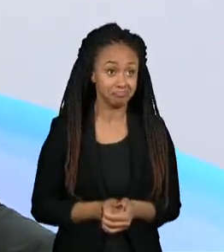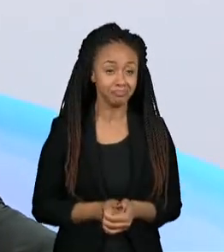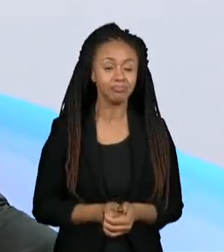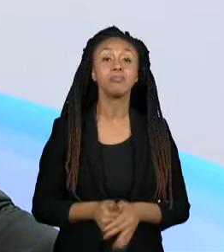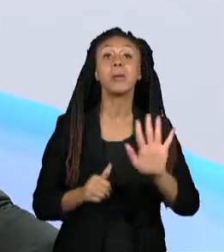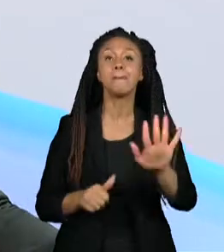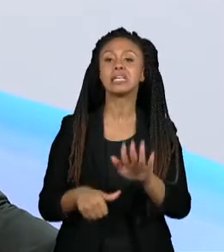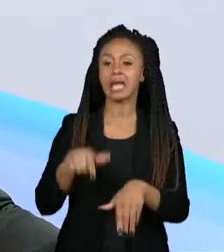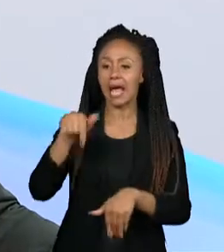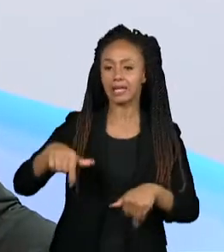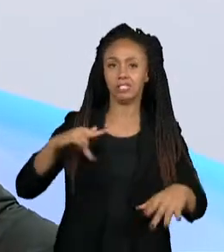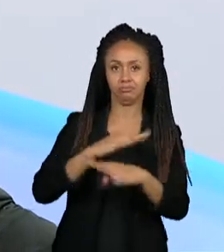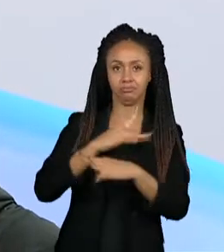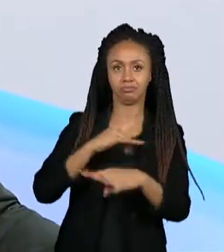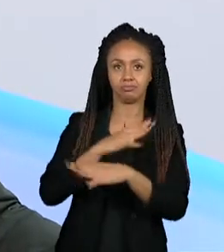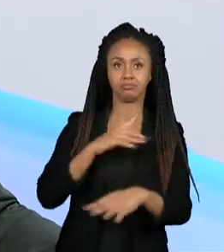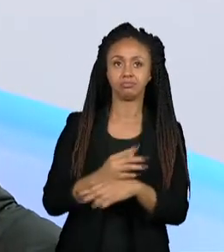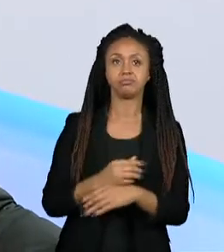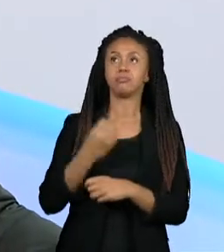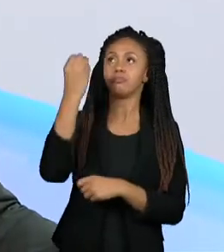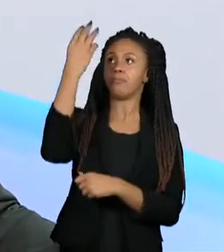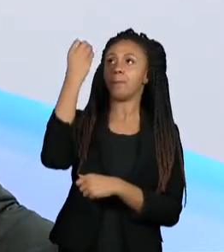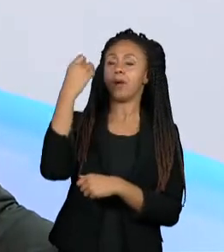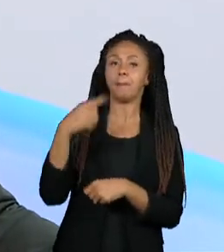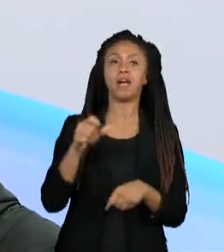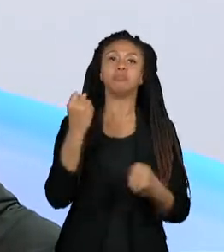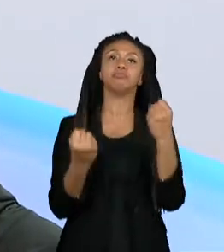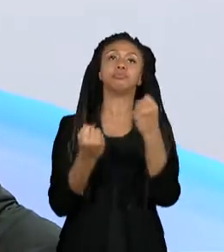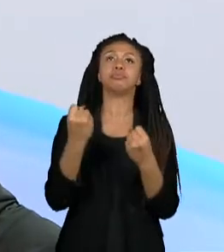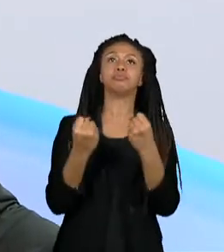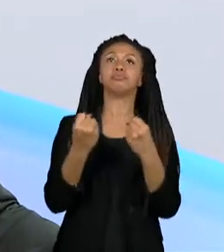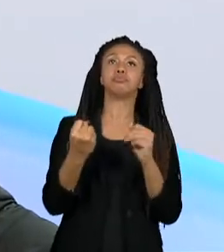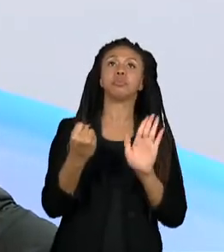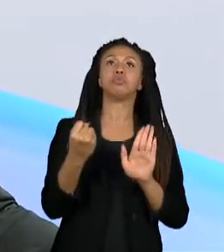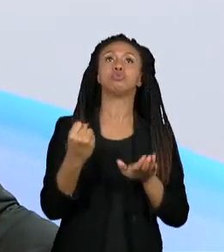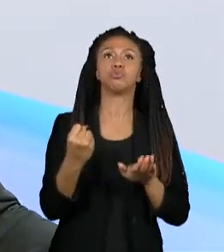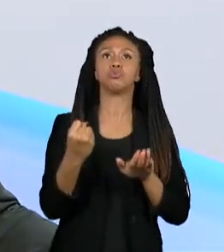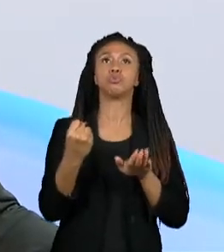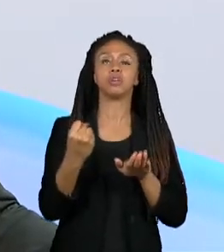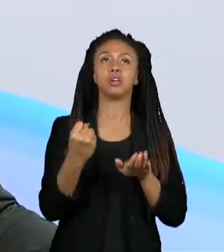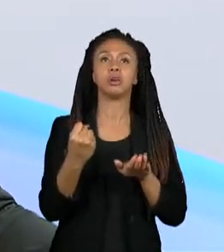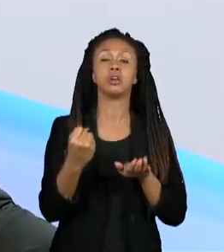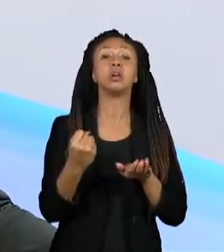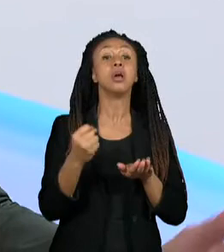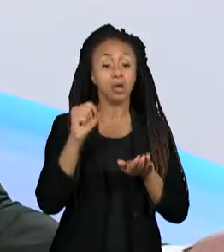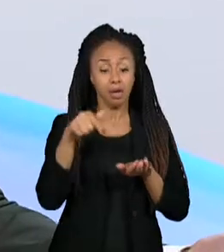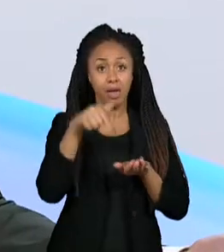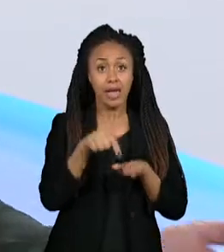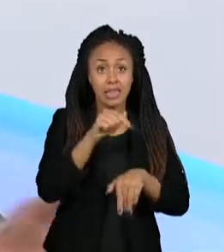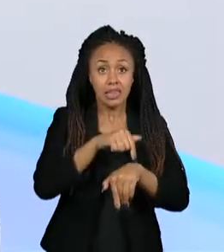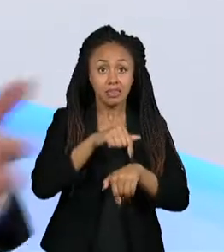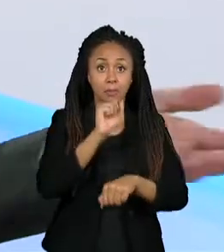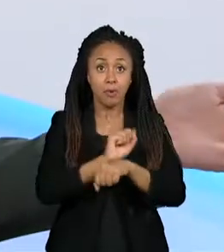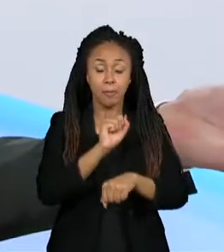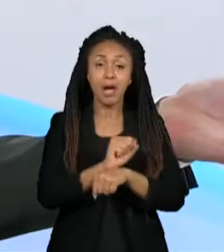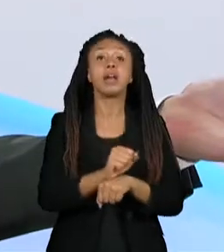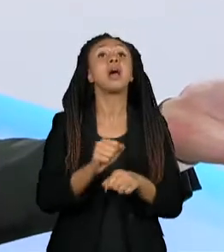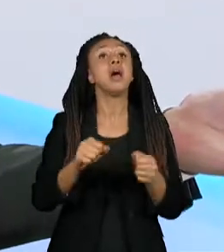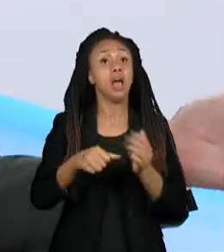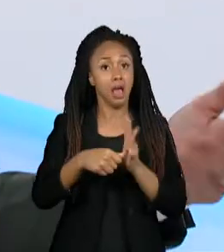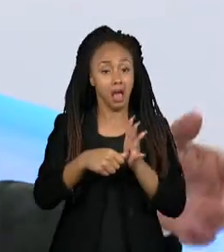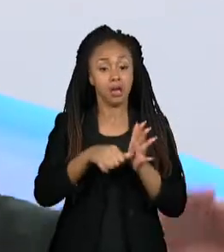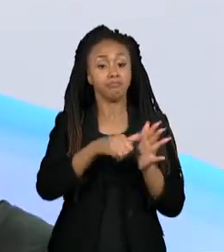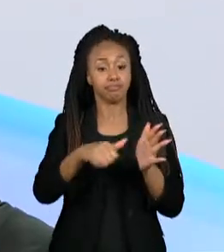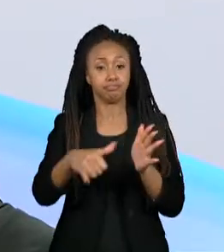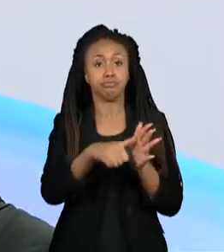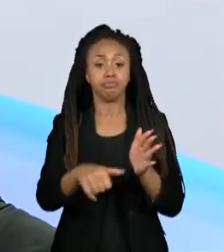freia entre um sinal e o outro, entre um semáforo e outro, ele carrega a bateria de novo. E a gente corre na mesma pista, Mônaco é a mesma pista da Fórmula 1.